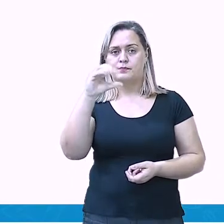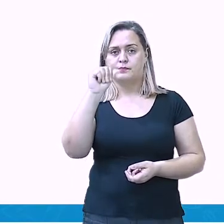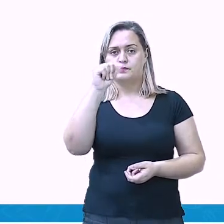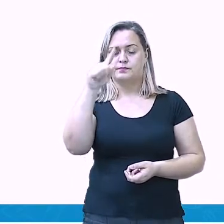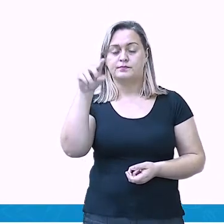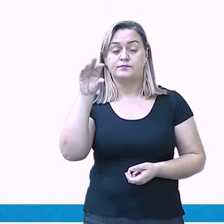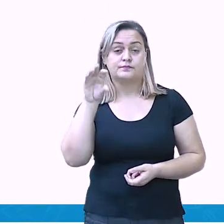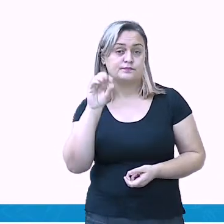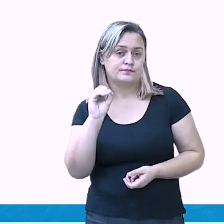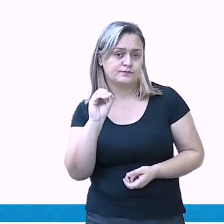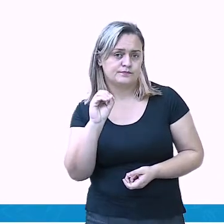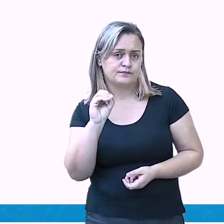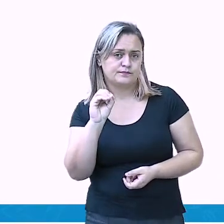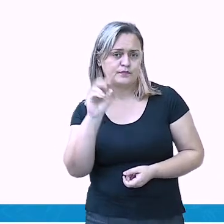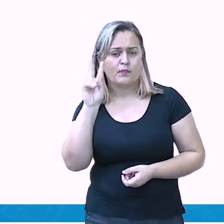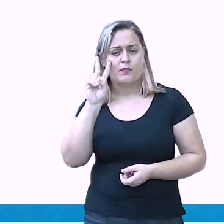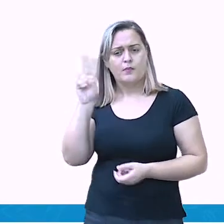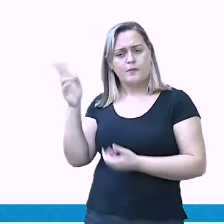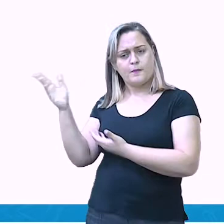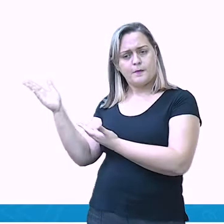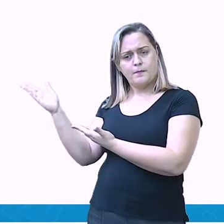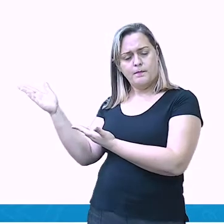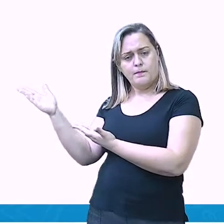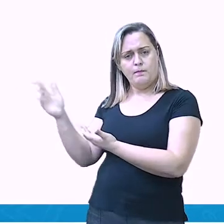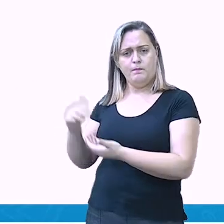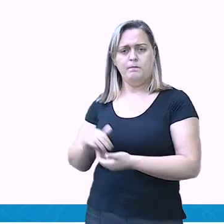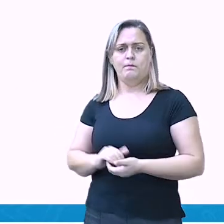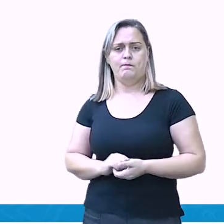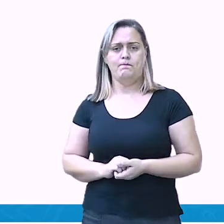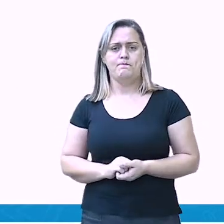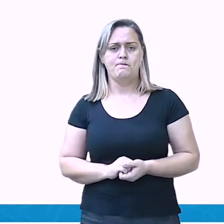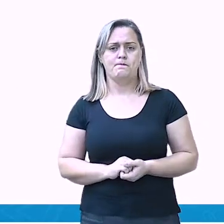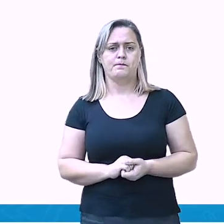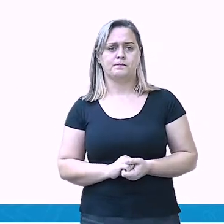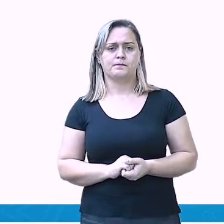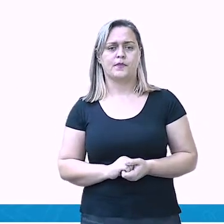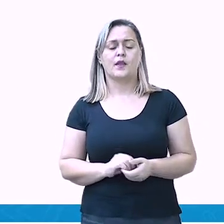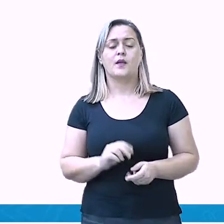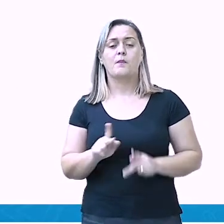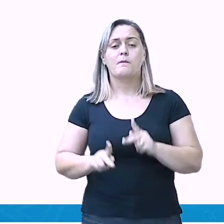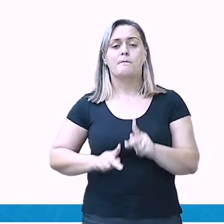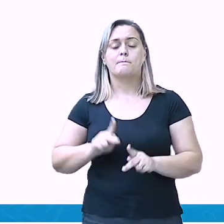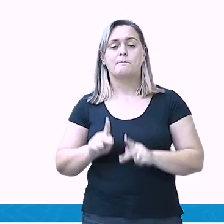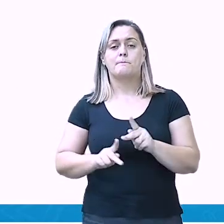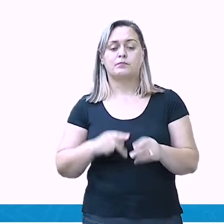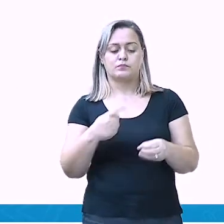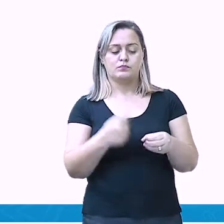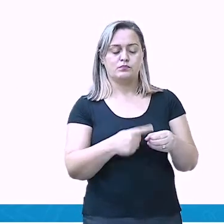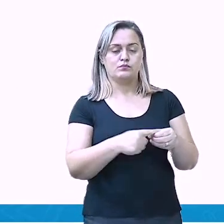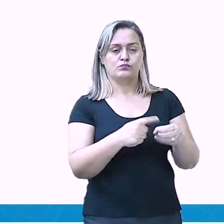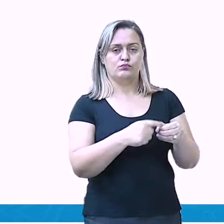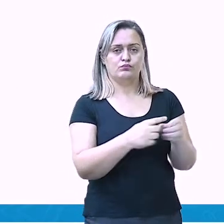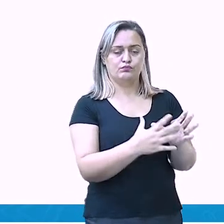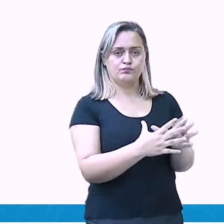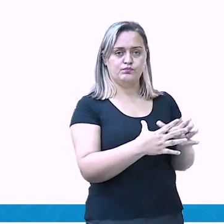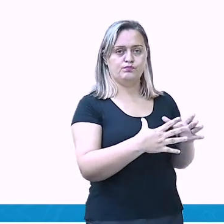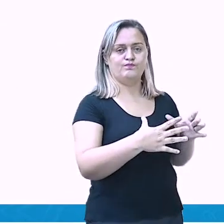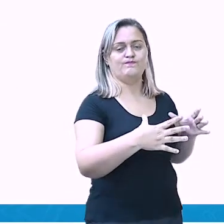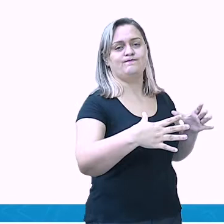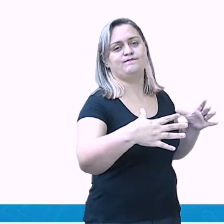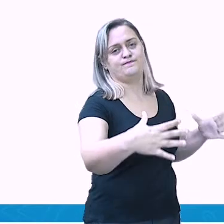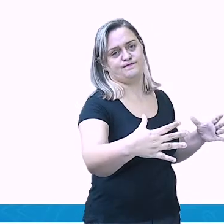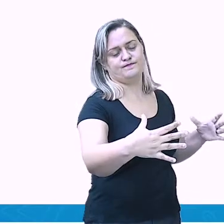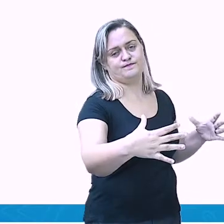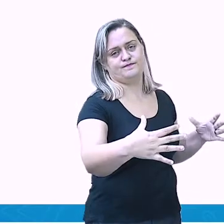Para isso, nós vamos falar um pouquinho sobre o êxodo rural que nós citamos anteriormente. O que é esse êxodo rural? As